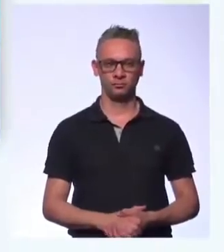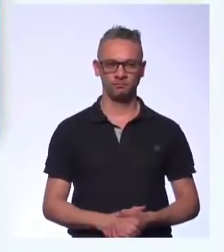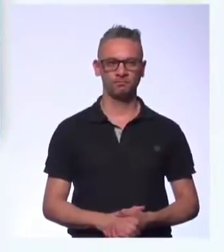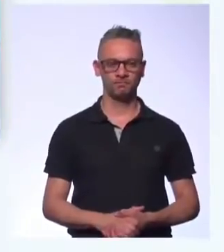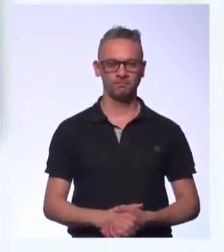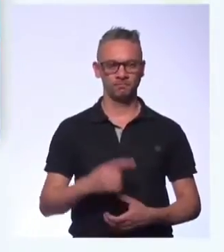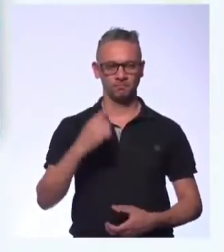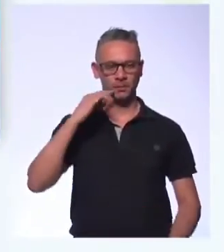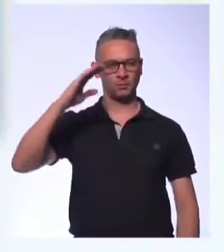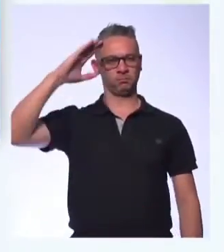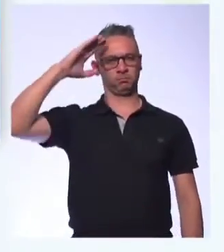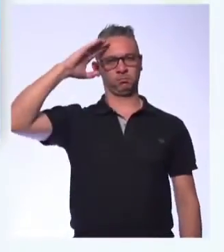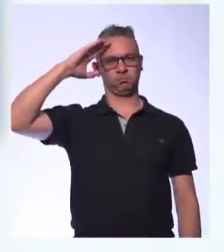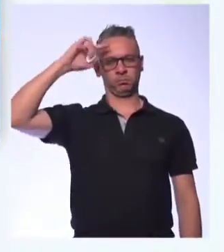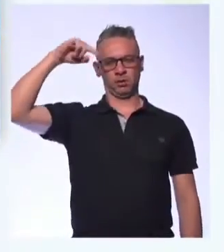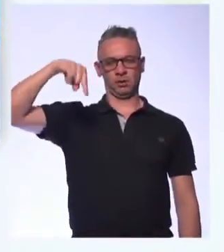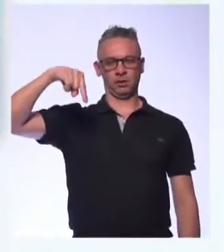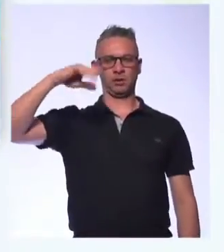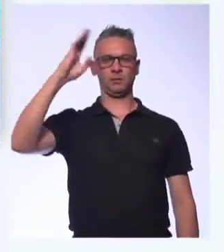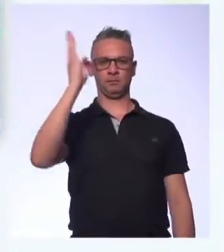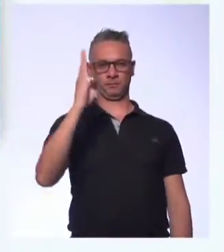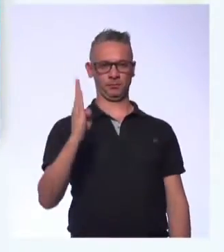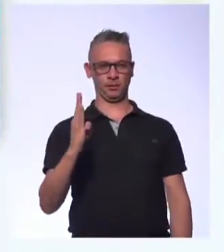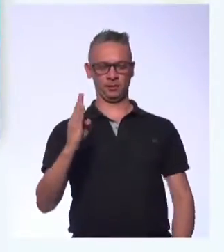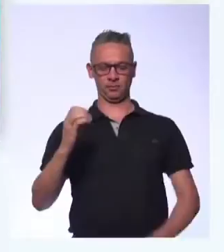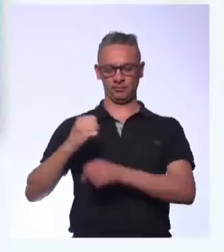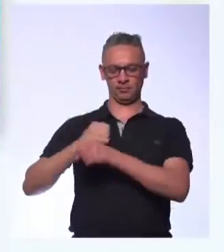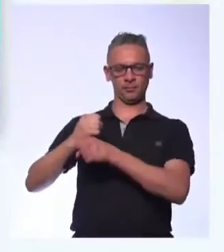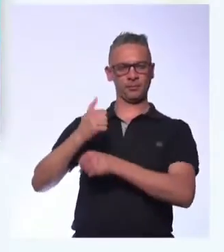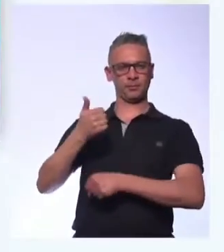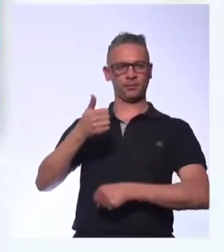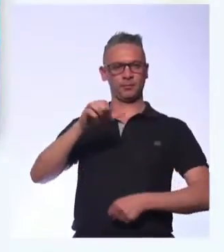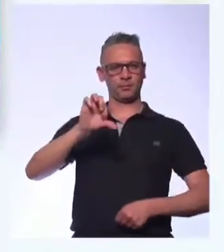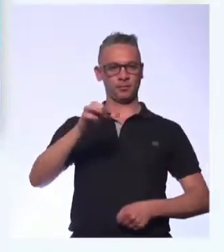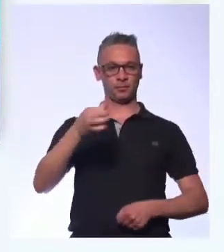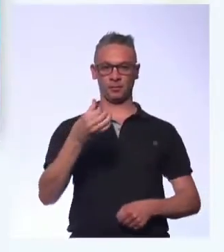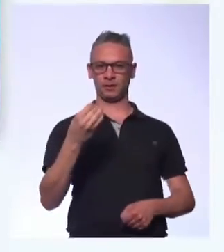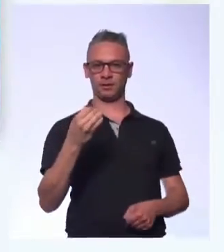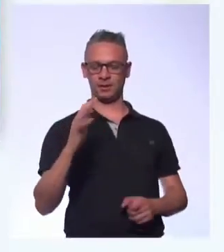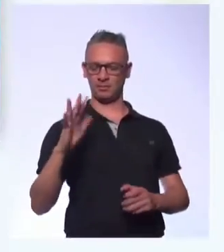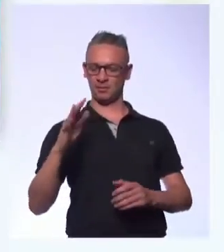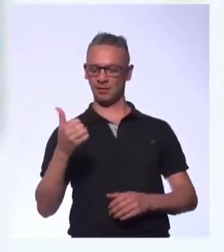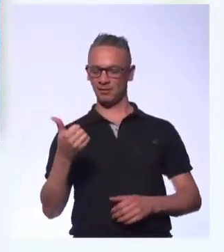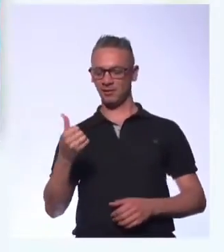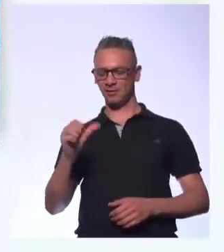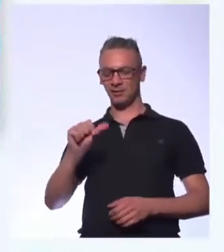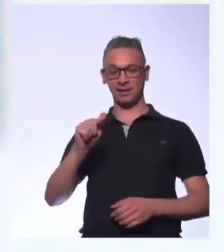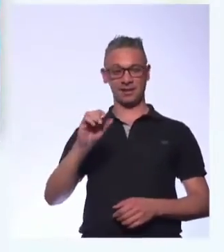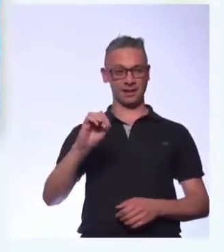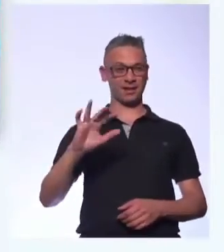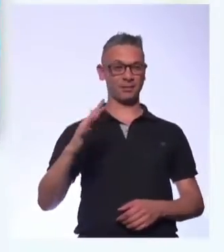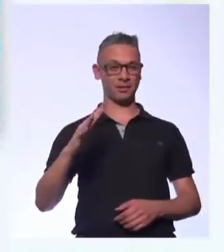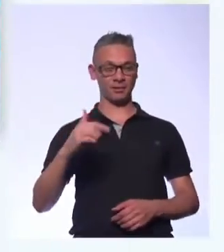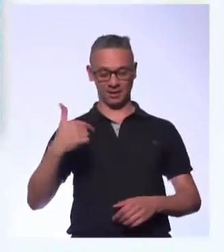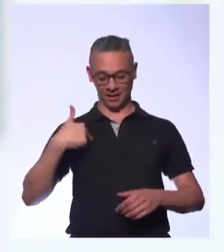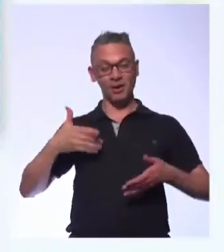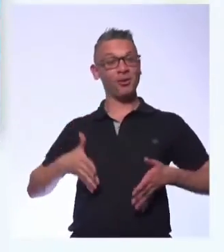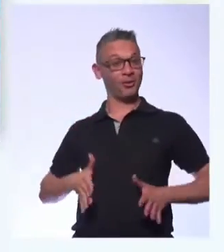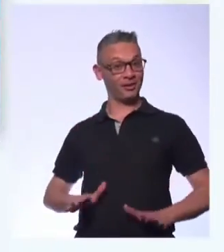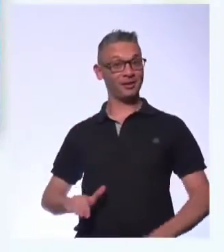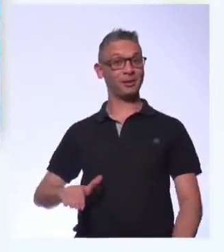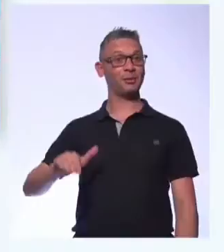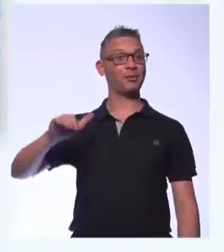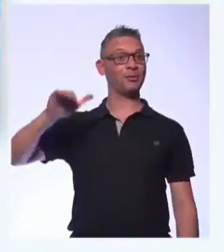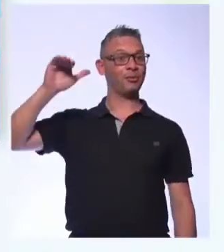Regime militar no Brasil. Segunda metade dos anos 60, década de 70. Foi nesse período que eu nasci. O Brasil